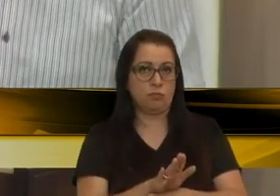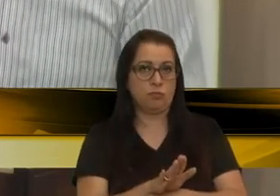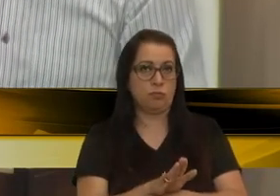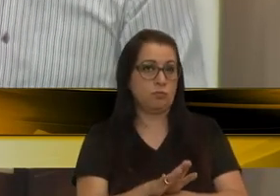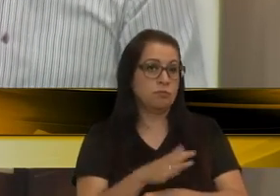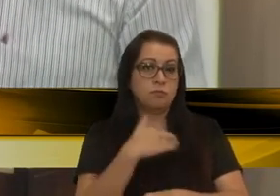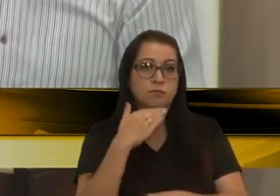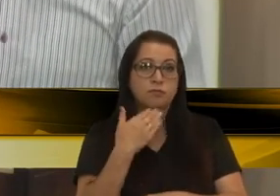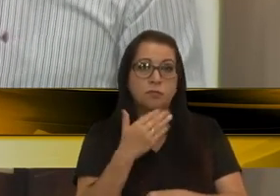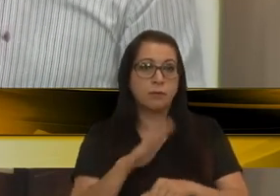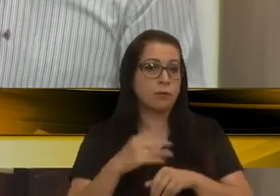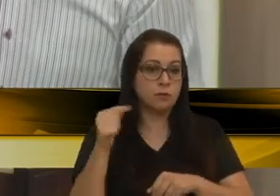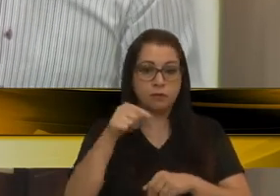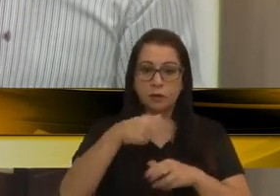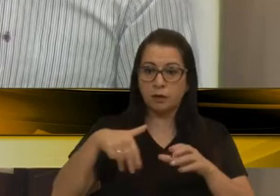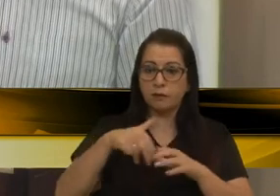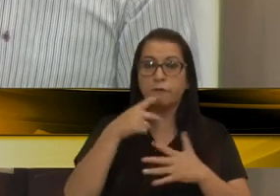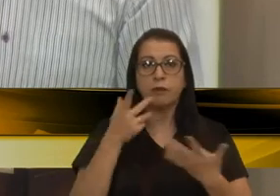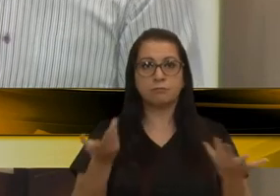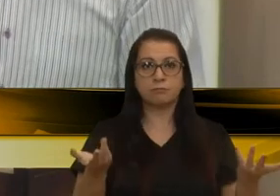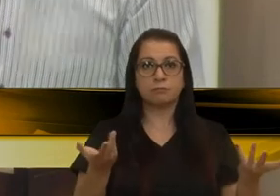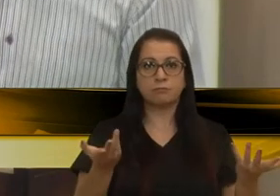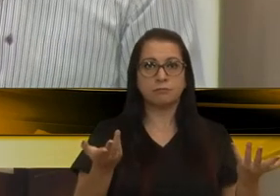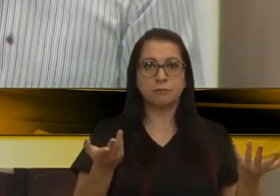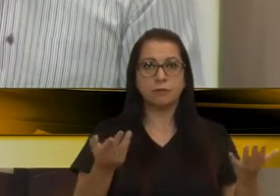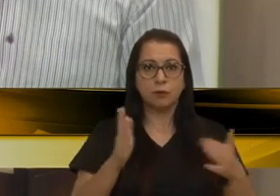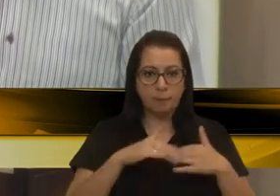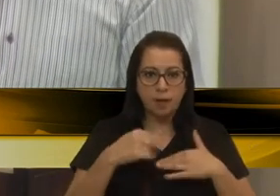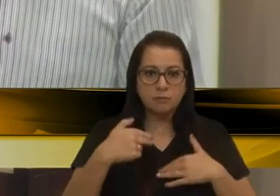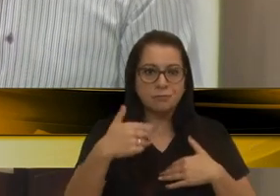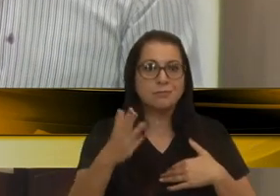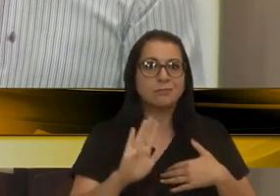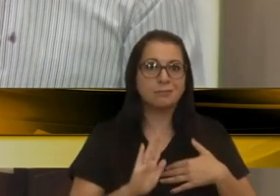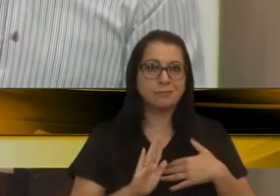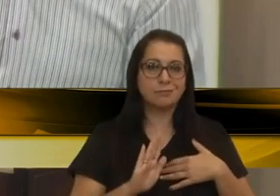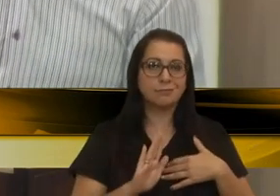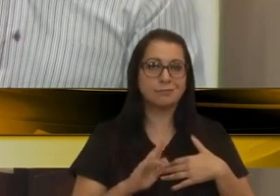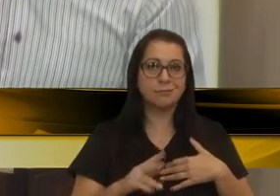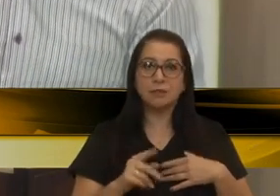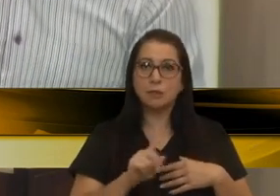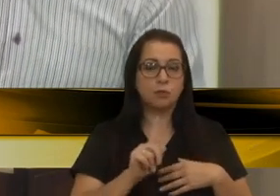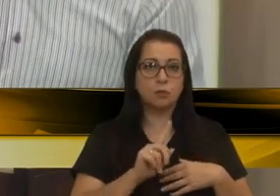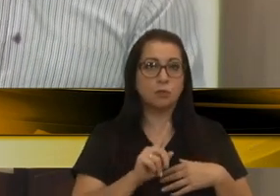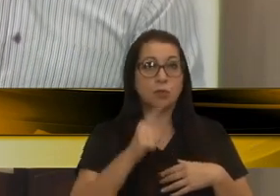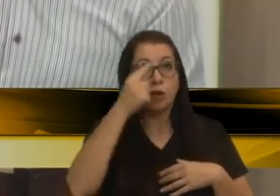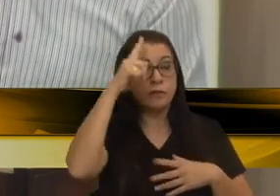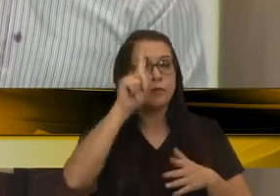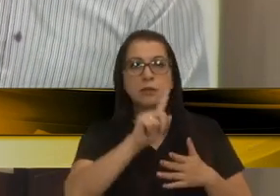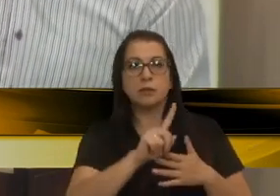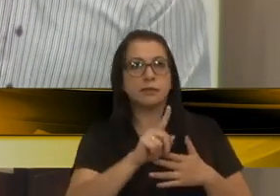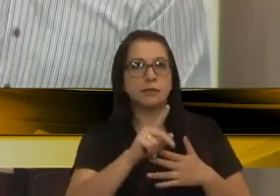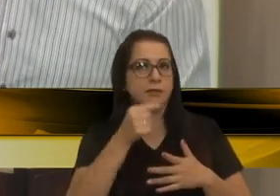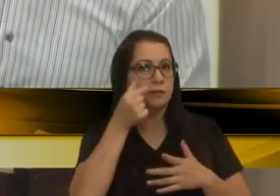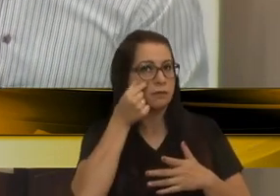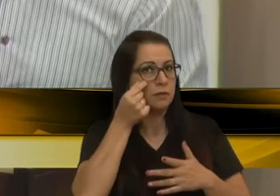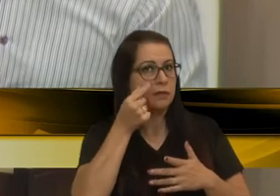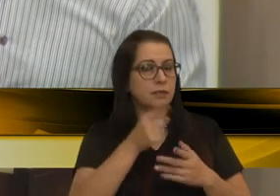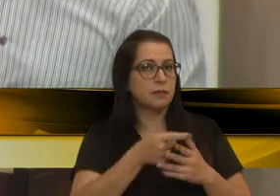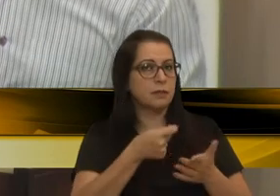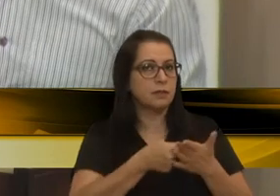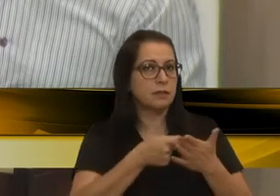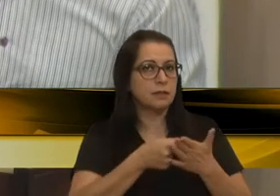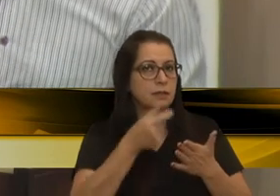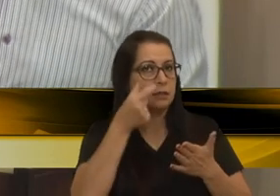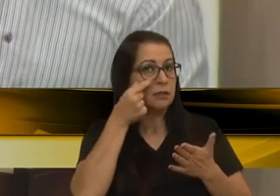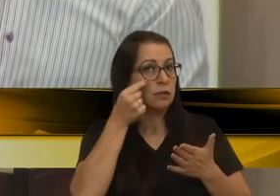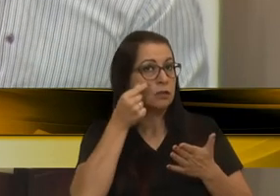Se não, não adianta mais eu vir aqui, vou ter que fazer e mais adiante, e mais adiante, eu não estou aqui adivinhando, o vereador Filsa sempre diz, está tentando